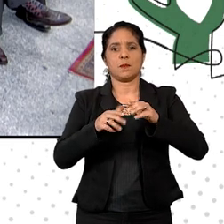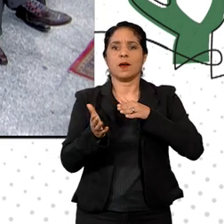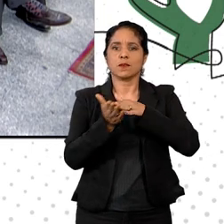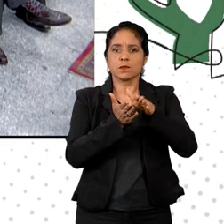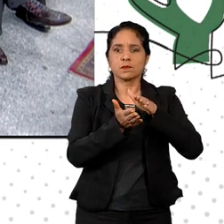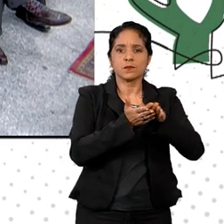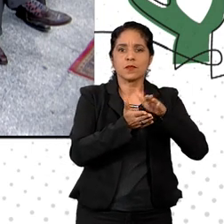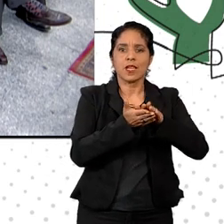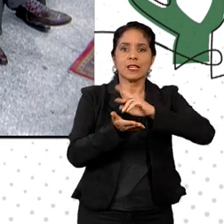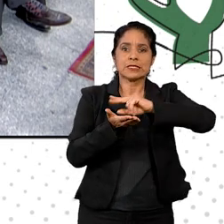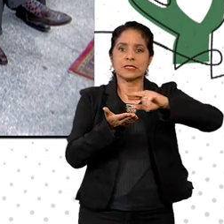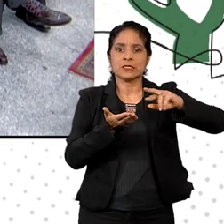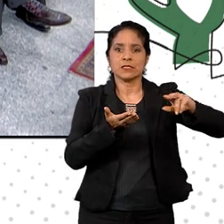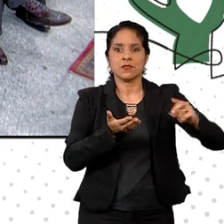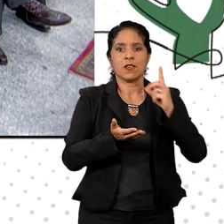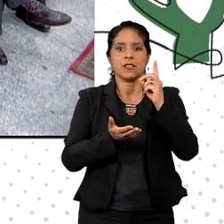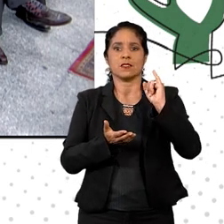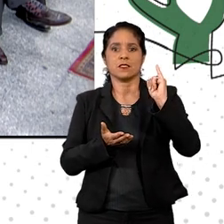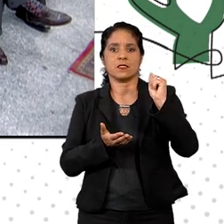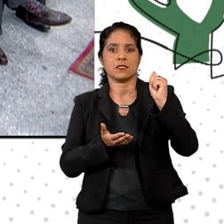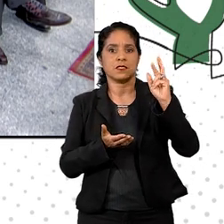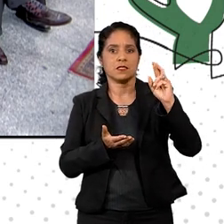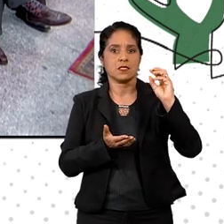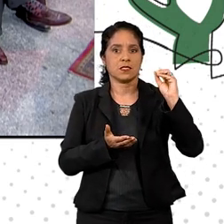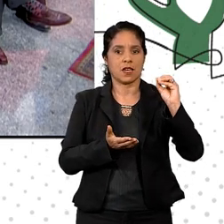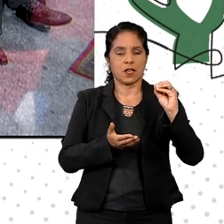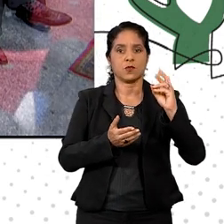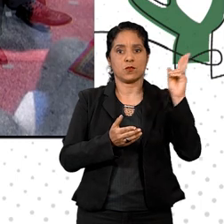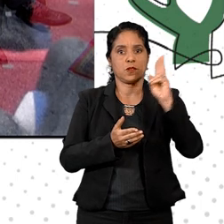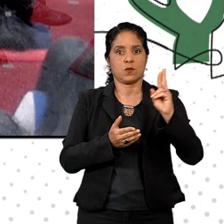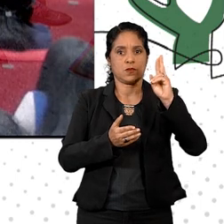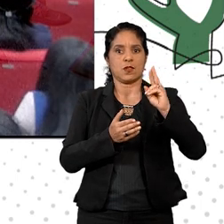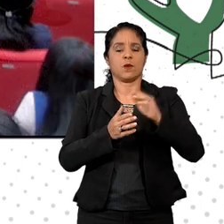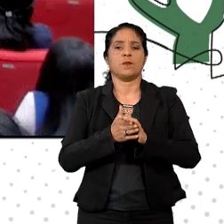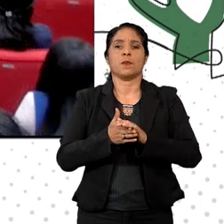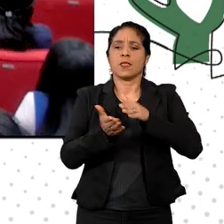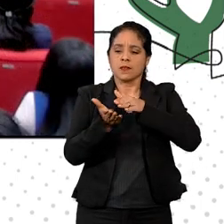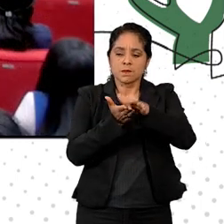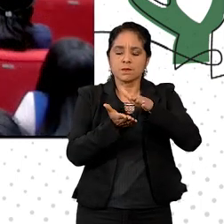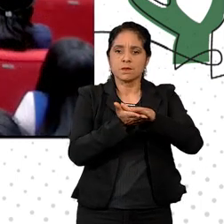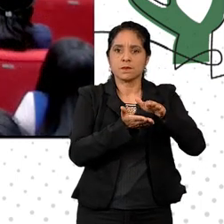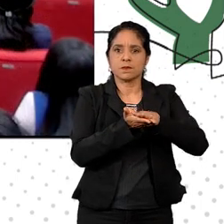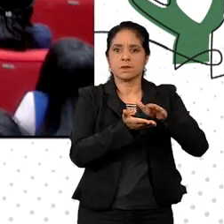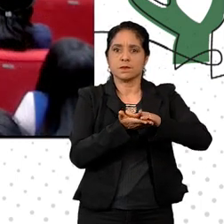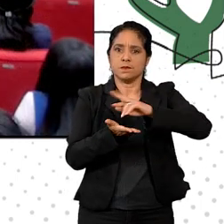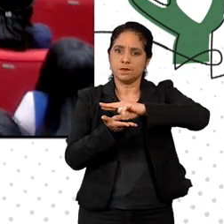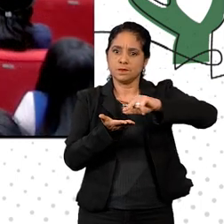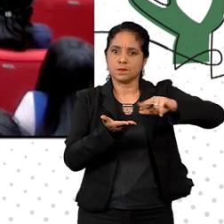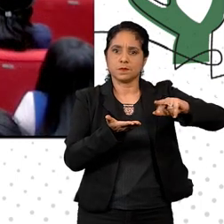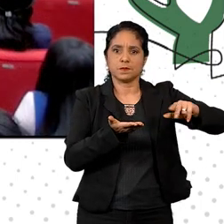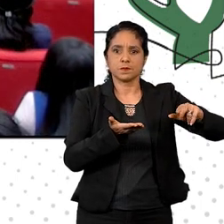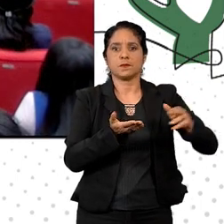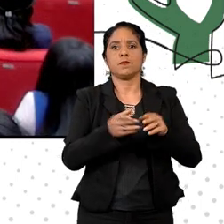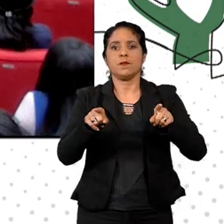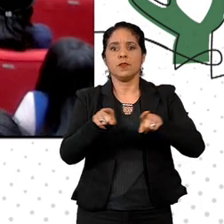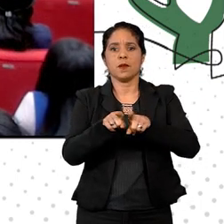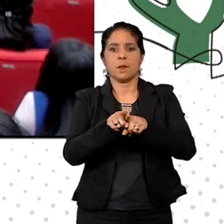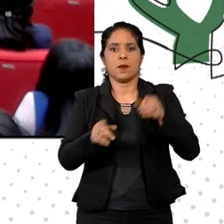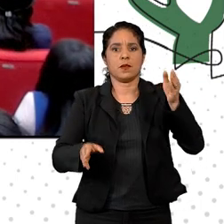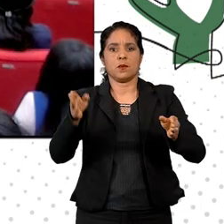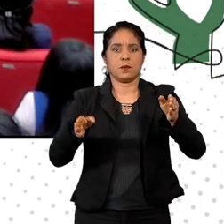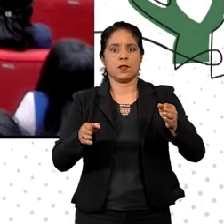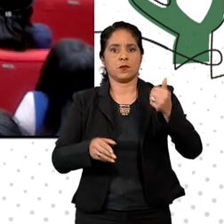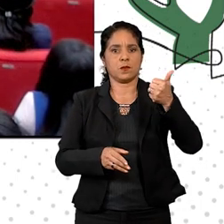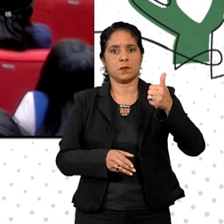dos Diários de Justiça da União. A atividade compreenderá a digitalização das edições publicadas no período de